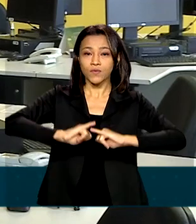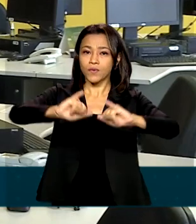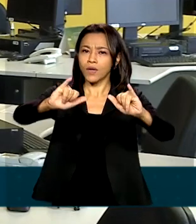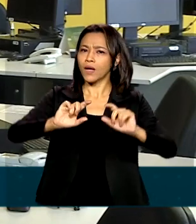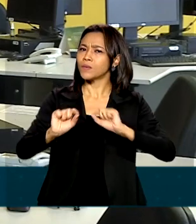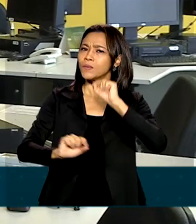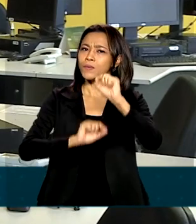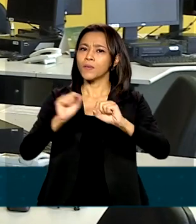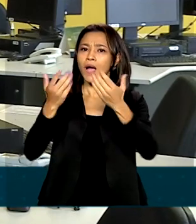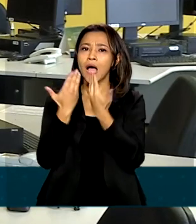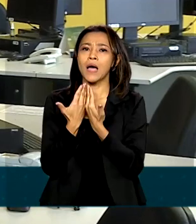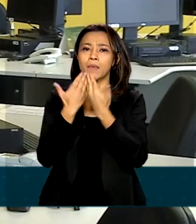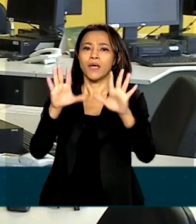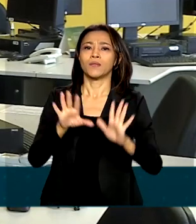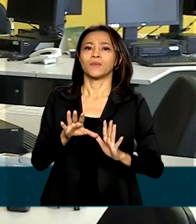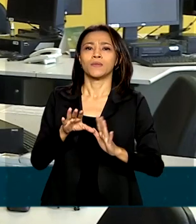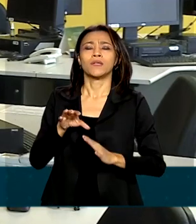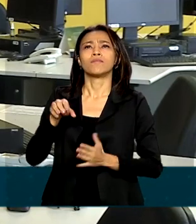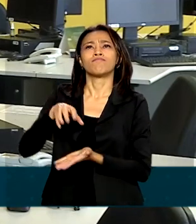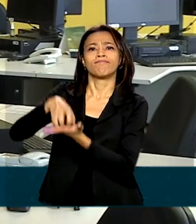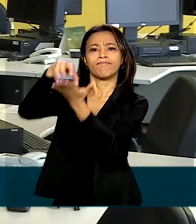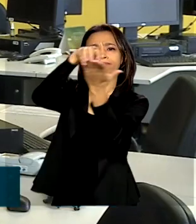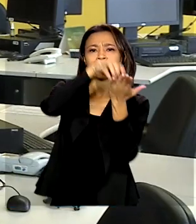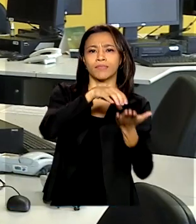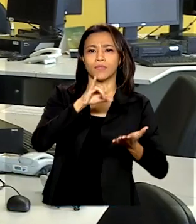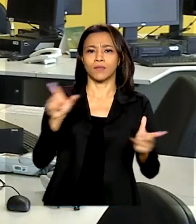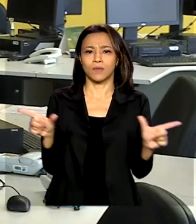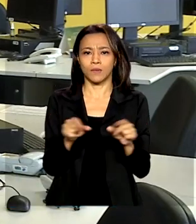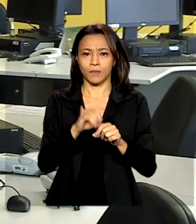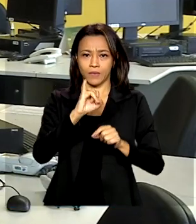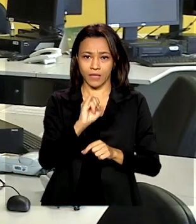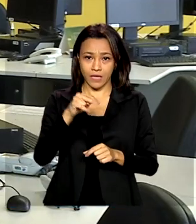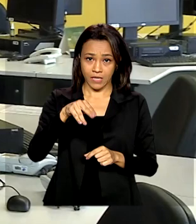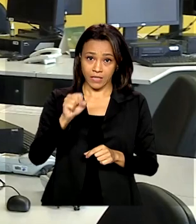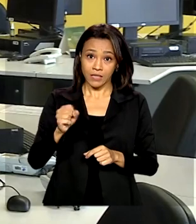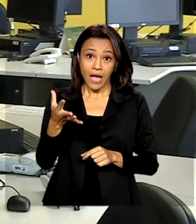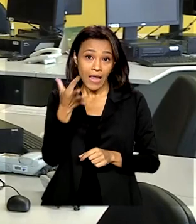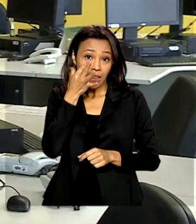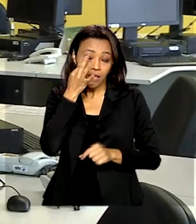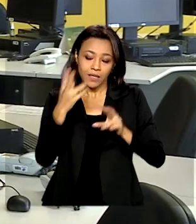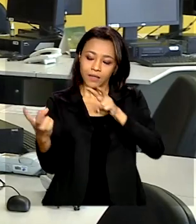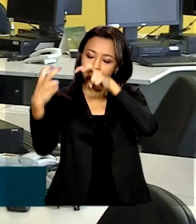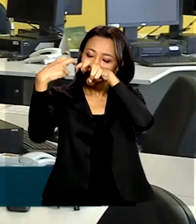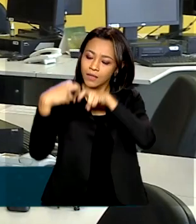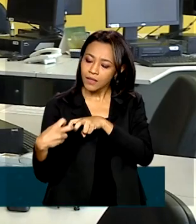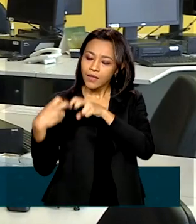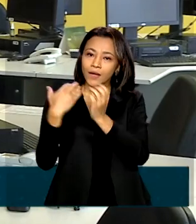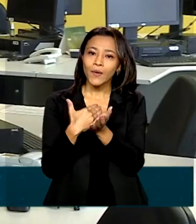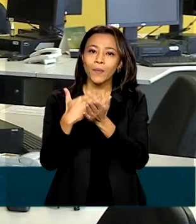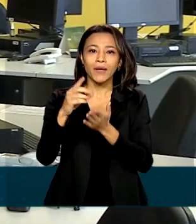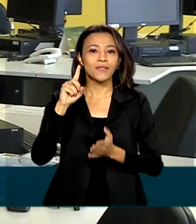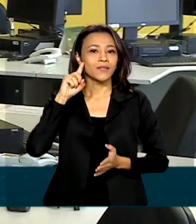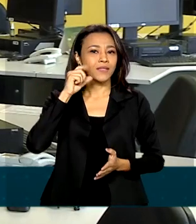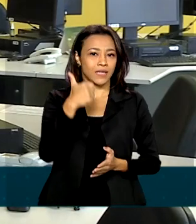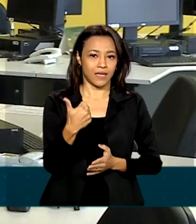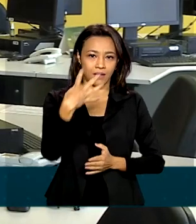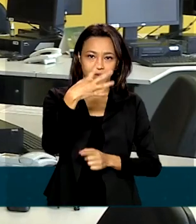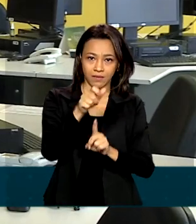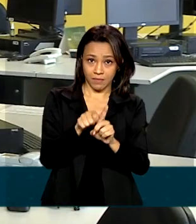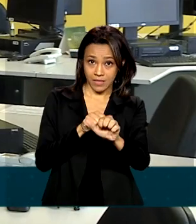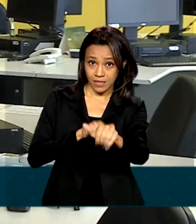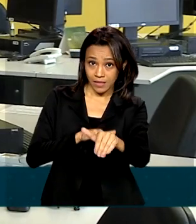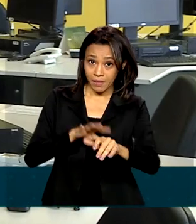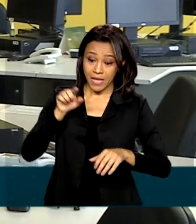a reabertura das agências do INSS para atendimento presencial será a partir do dia 14 de setembro.